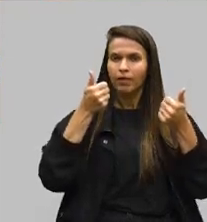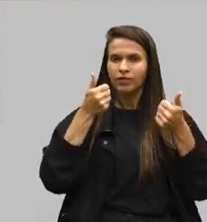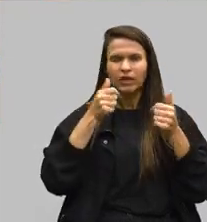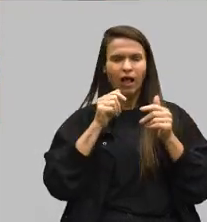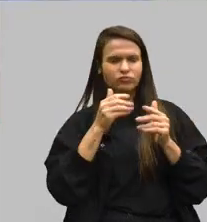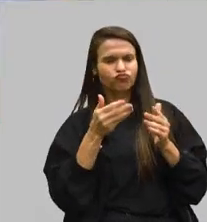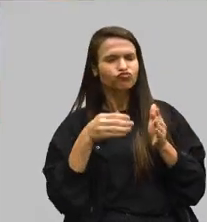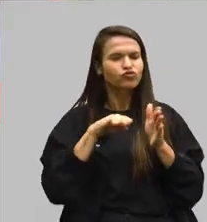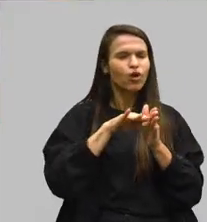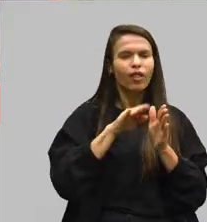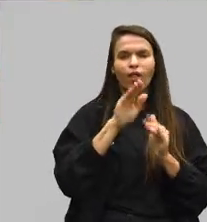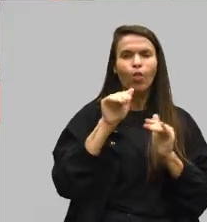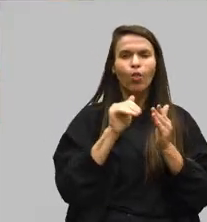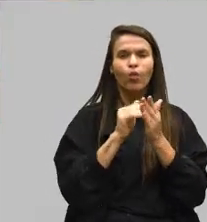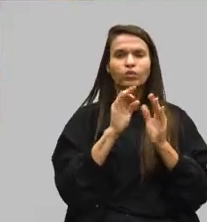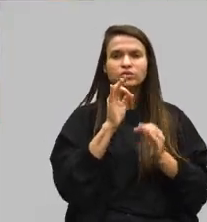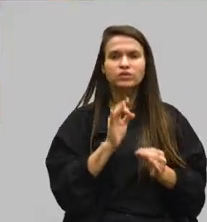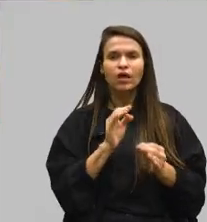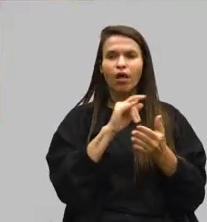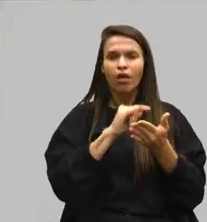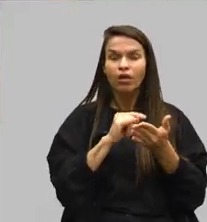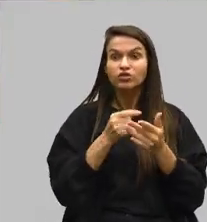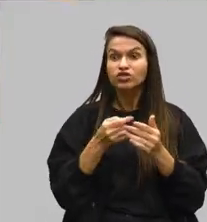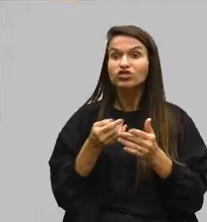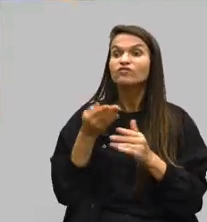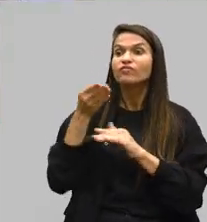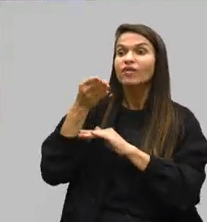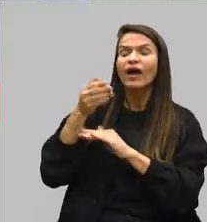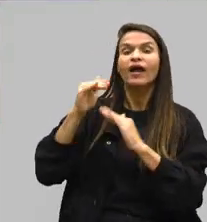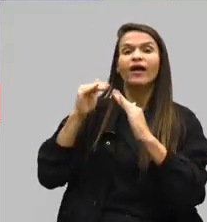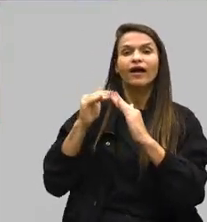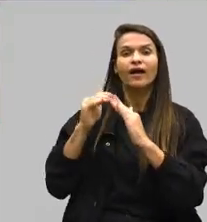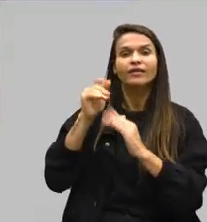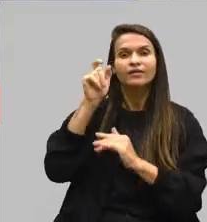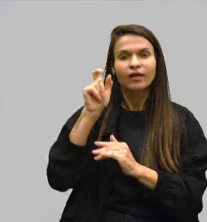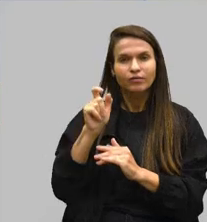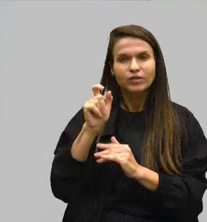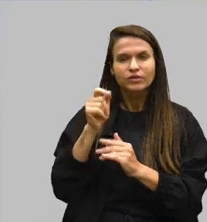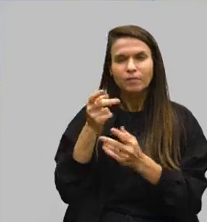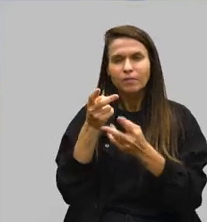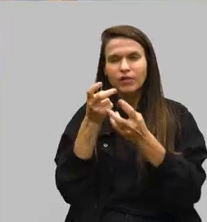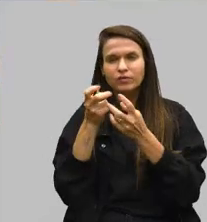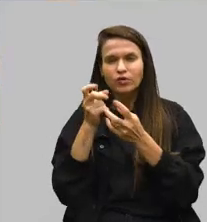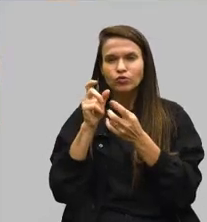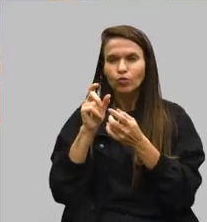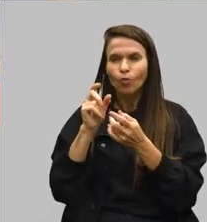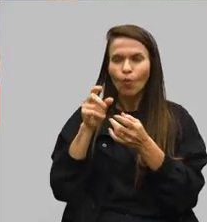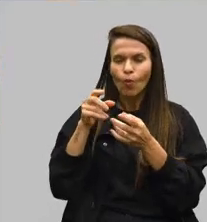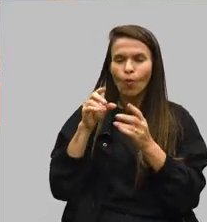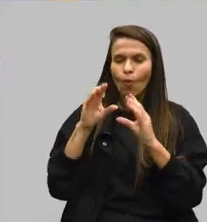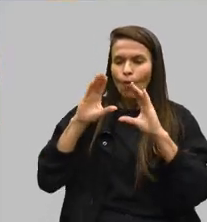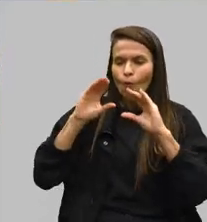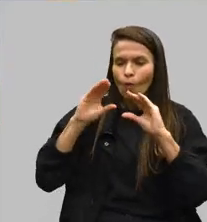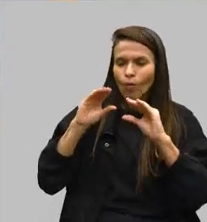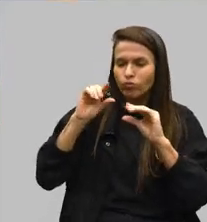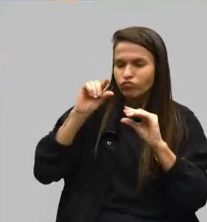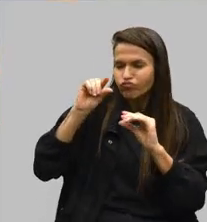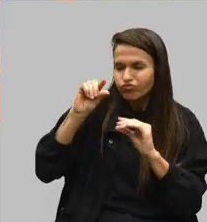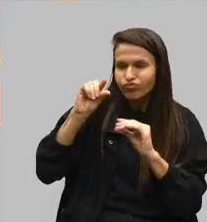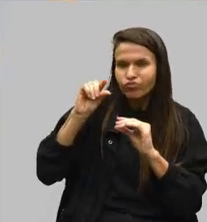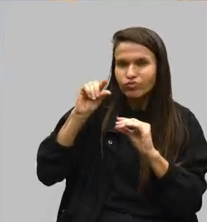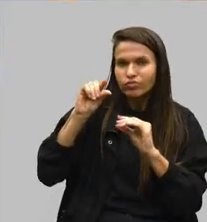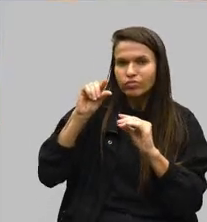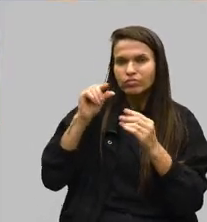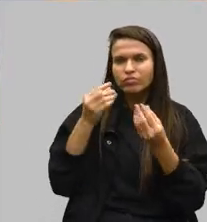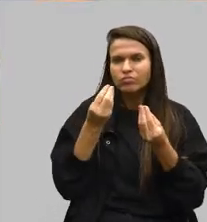certinho em regiço, tudo certinho, se chegar na casa da pessoa e o colchão dele tiver um centímetro, dois centímetros a menos, eu quero que teria esse